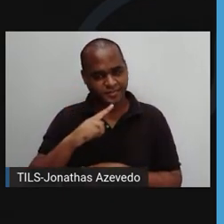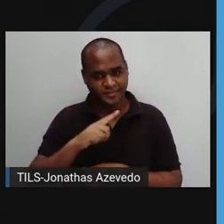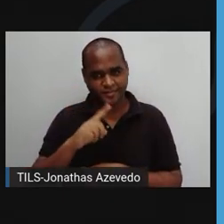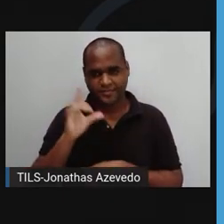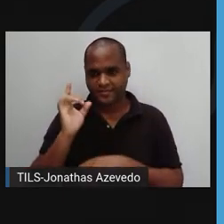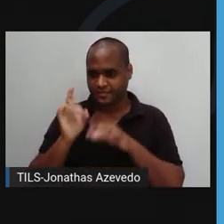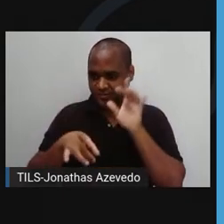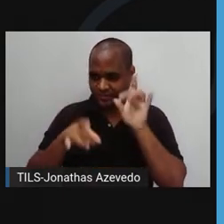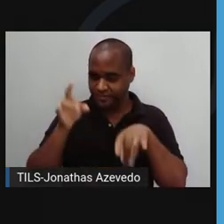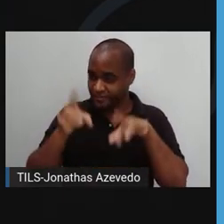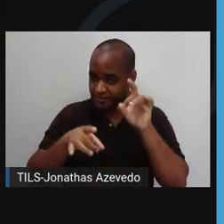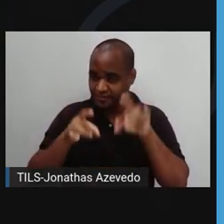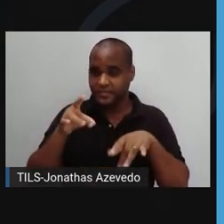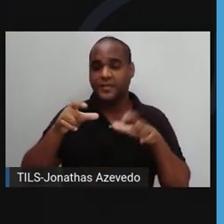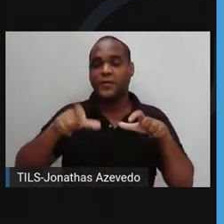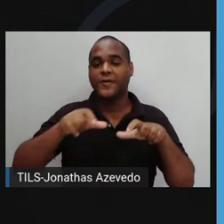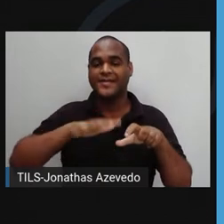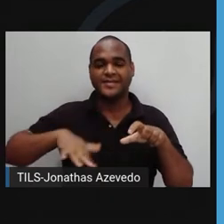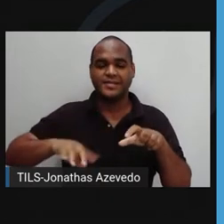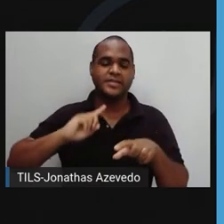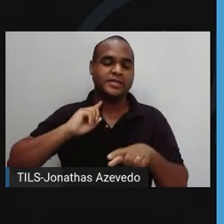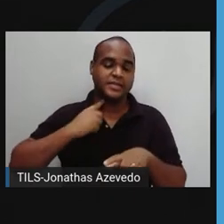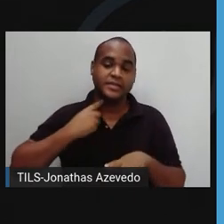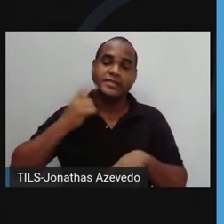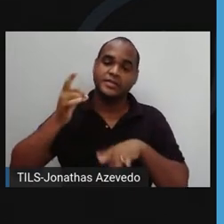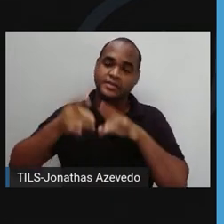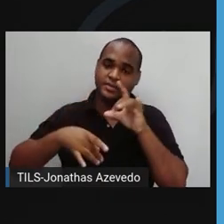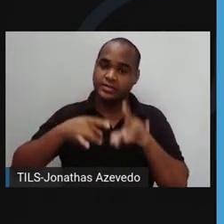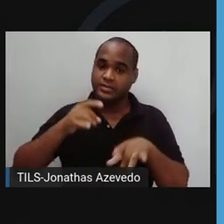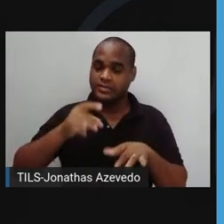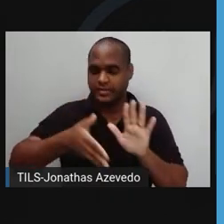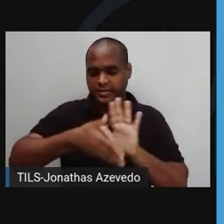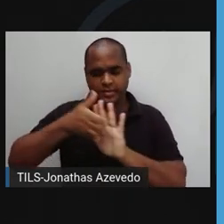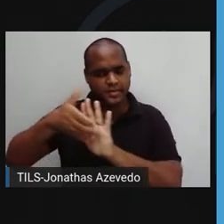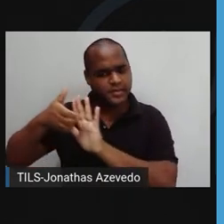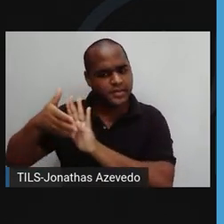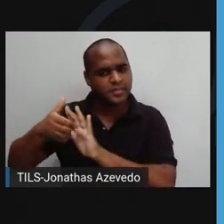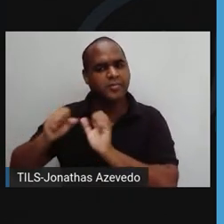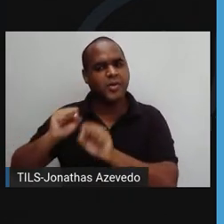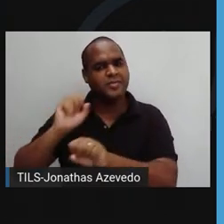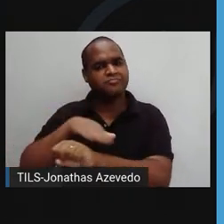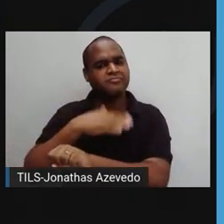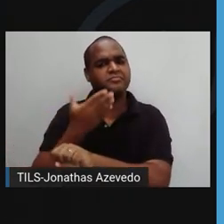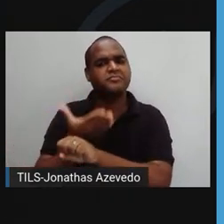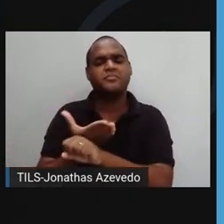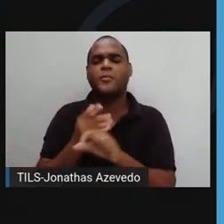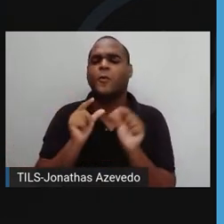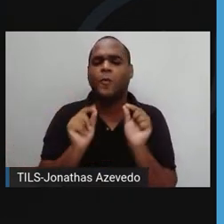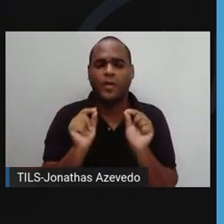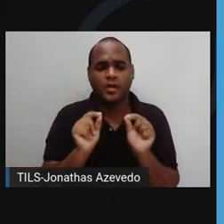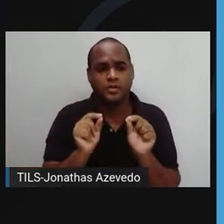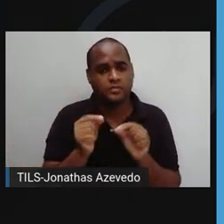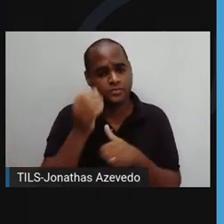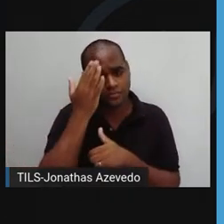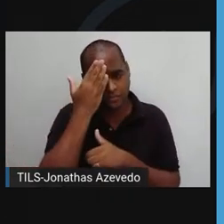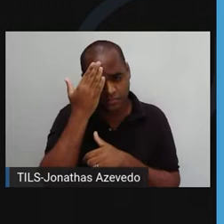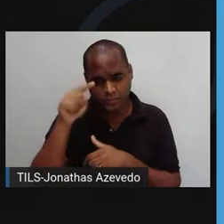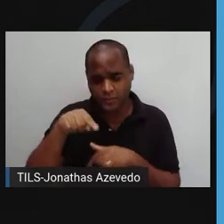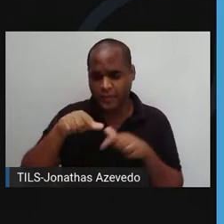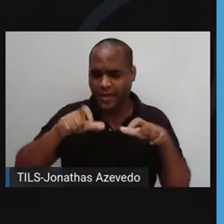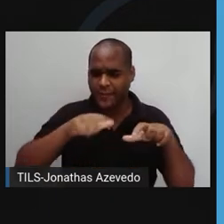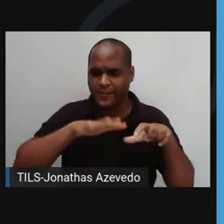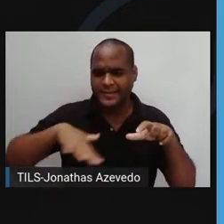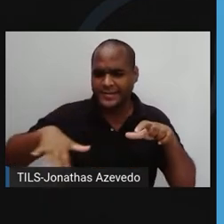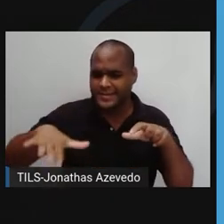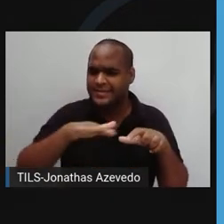despejando menos plástico no oceano e limpando áreas com alto volume de detritos. Mas até lá a questão é, será que nossos oceanos também serão